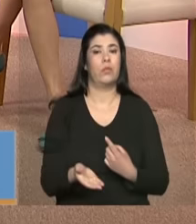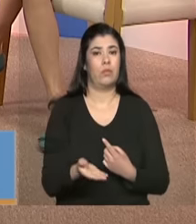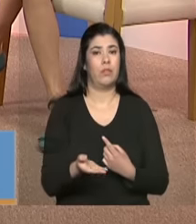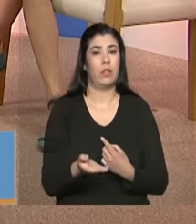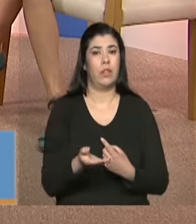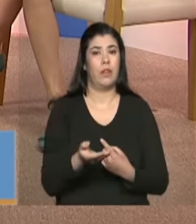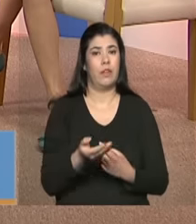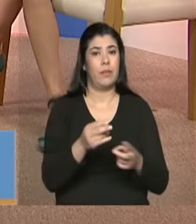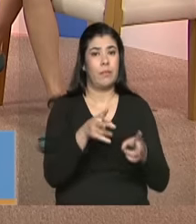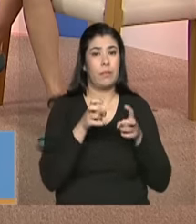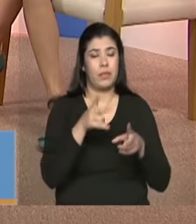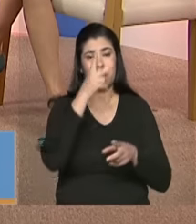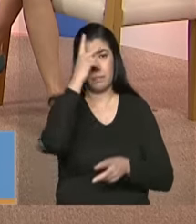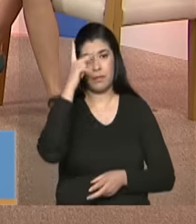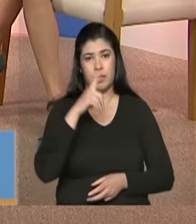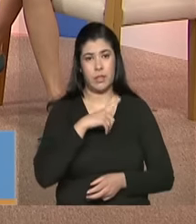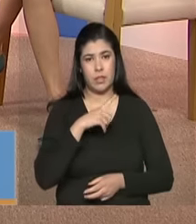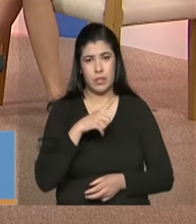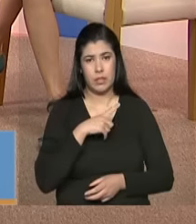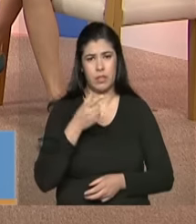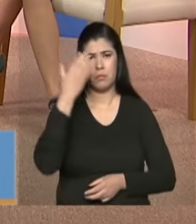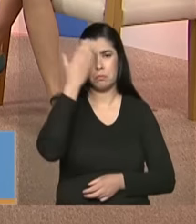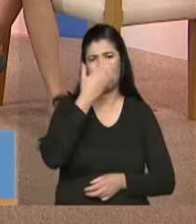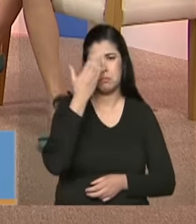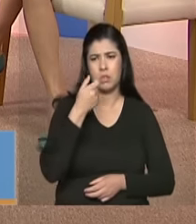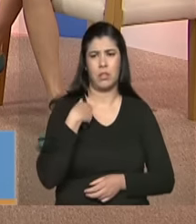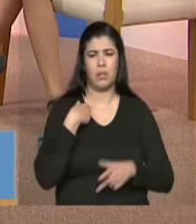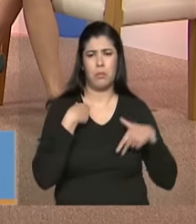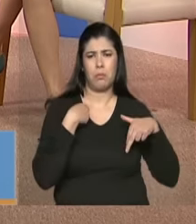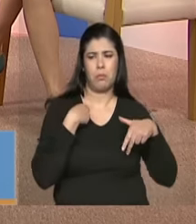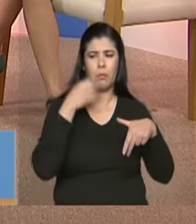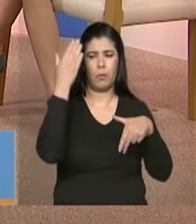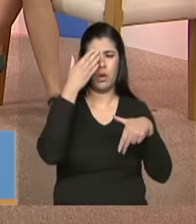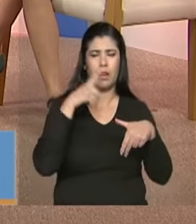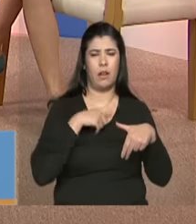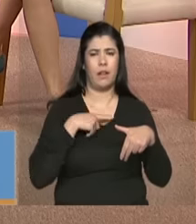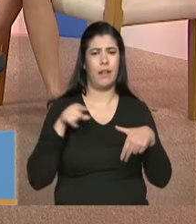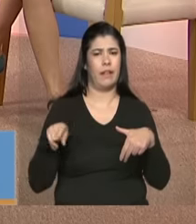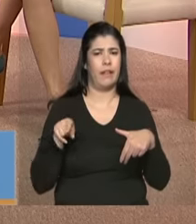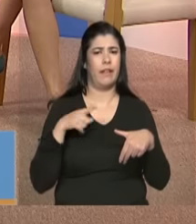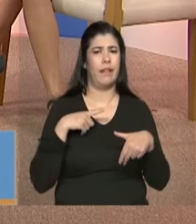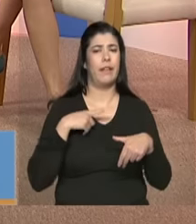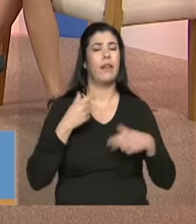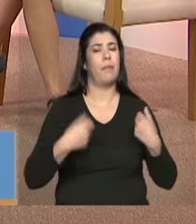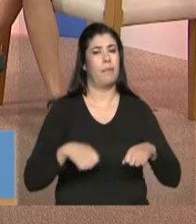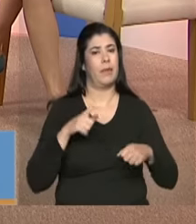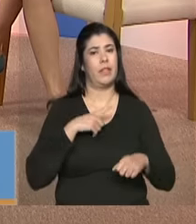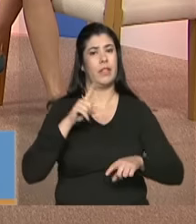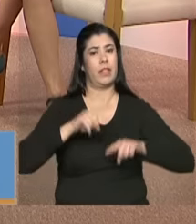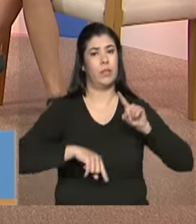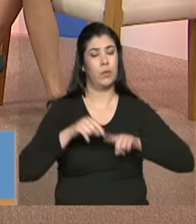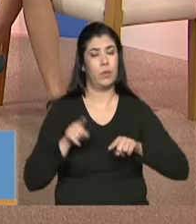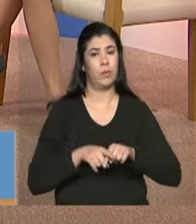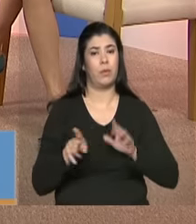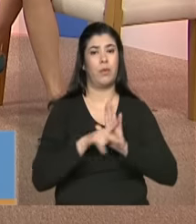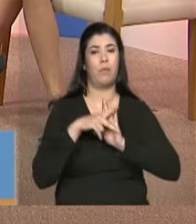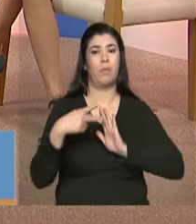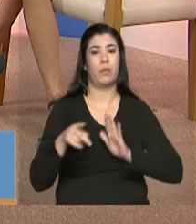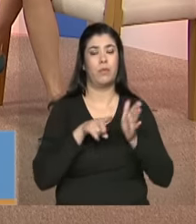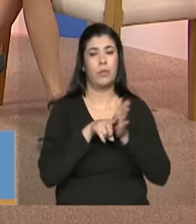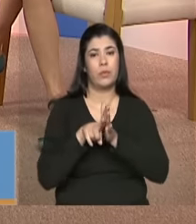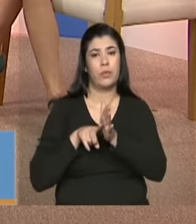enxergar essas pessoas que estão na invisibilidade. Então, para isso, a gente realmente precisa ter instrumentos, ter diagnósticos mais